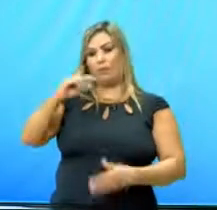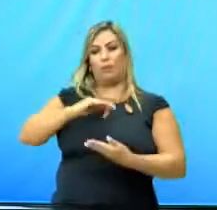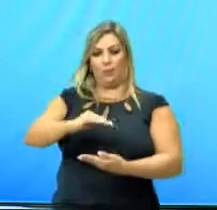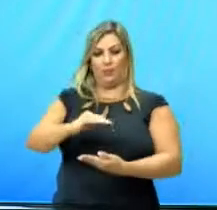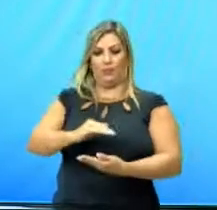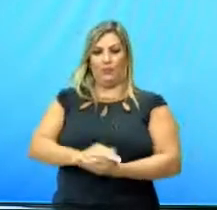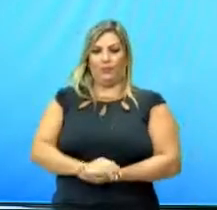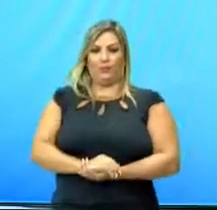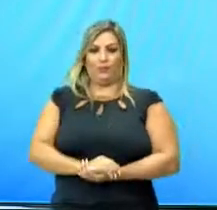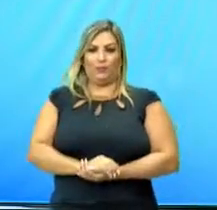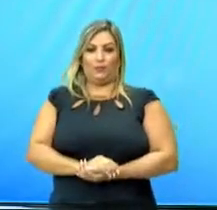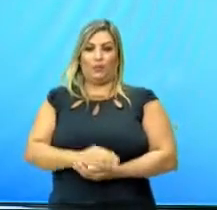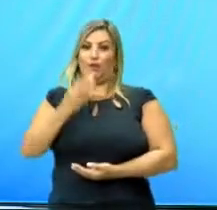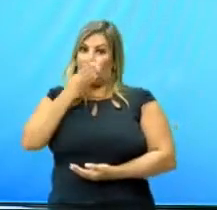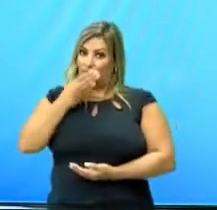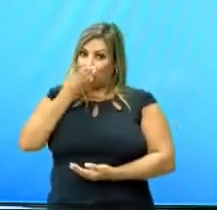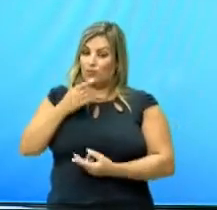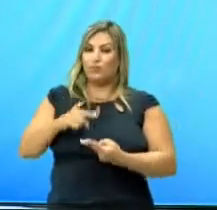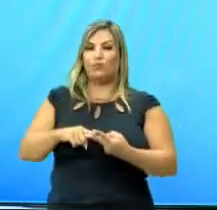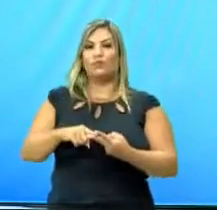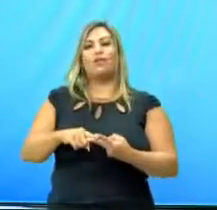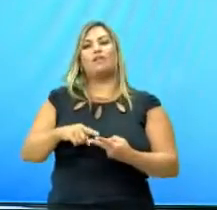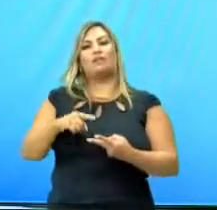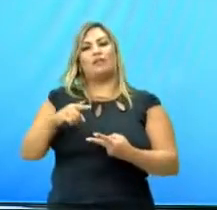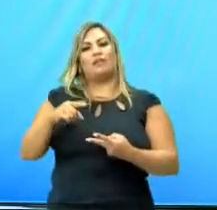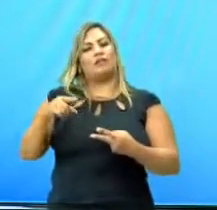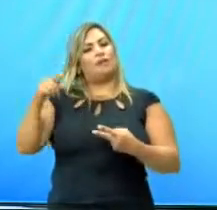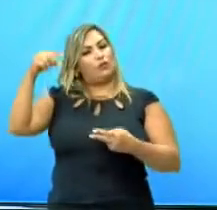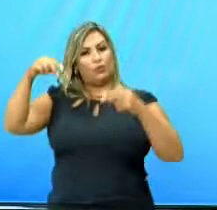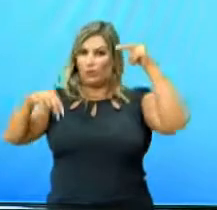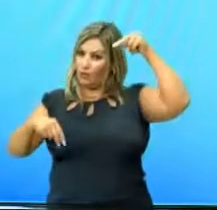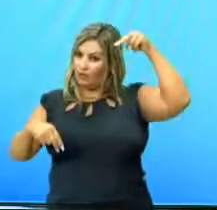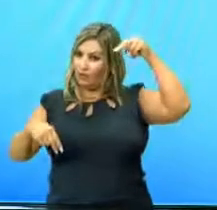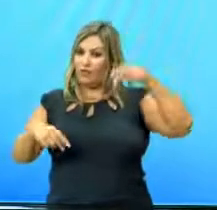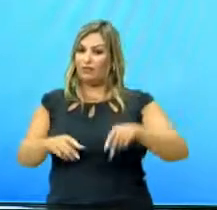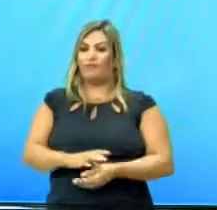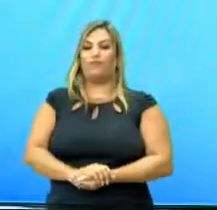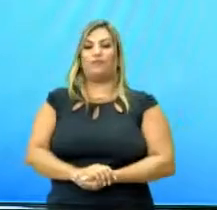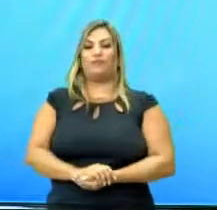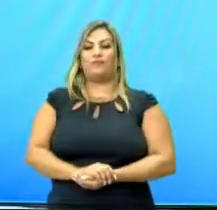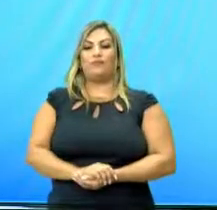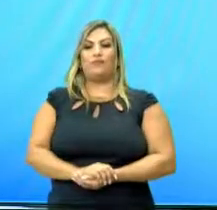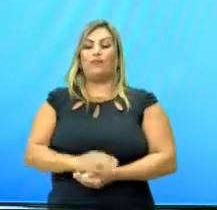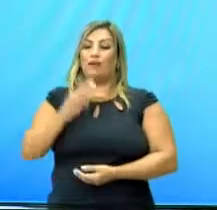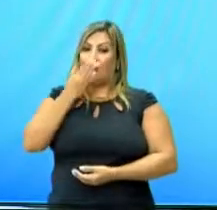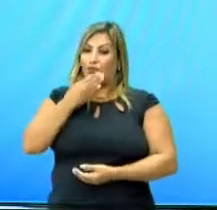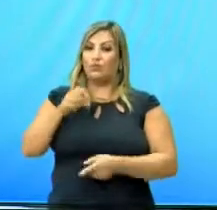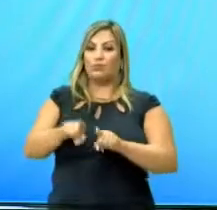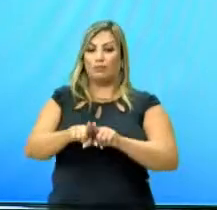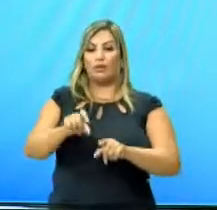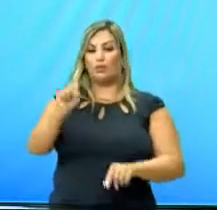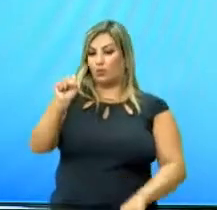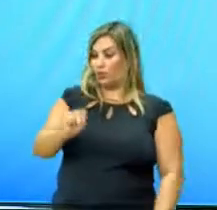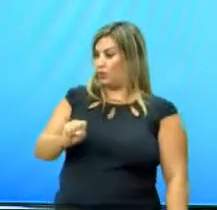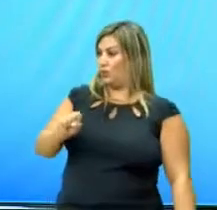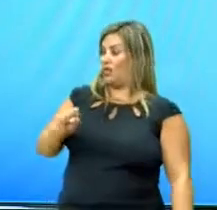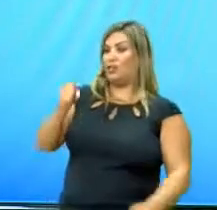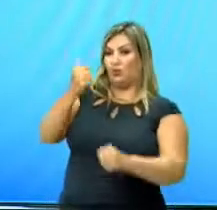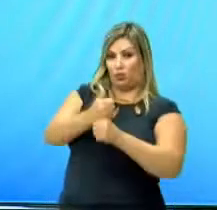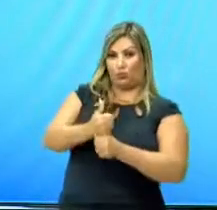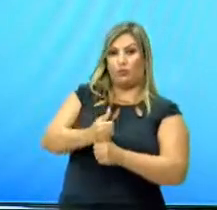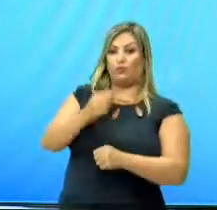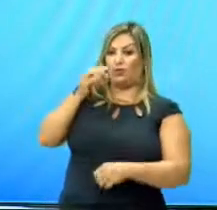produto. Então, açúcar lá no território do nordeste. A produção de açúcar lá no sudeste, ela vai ser